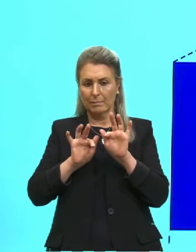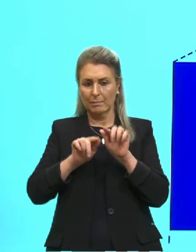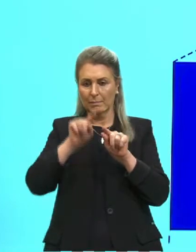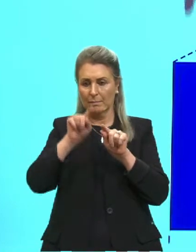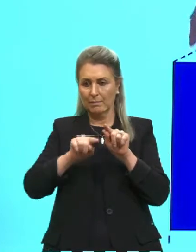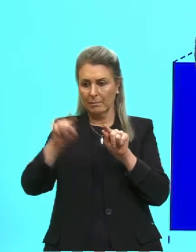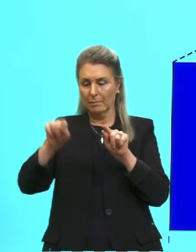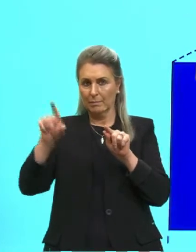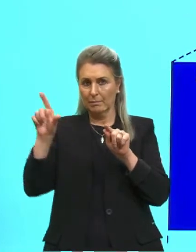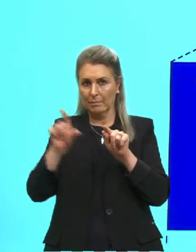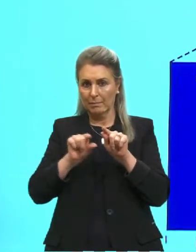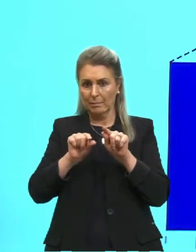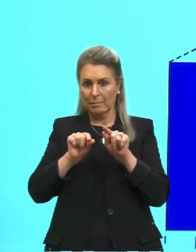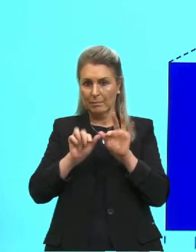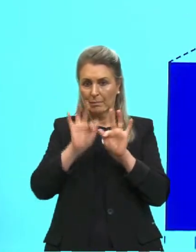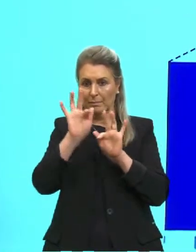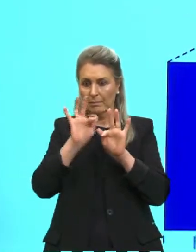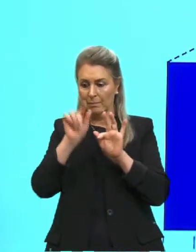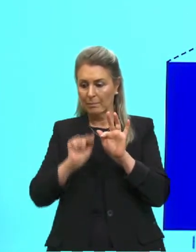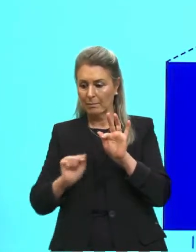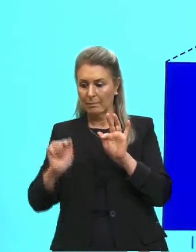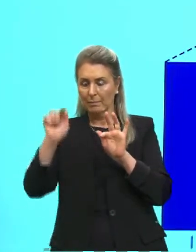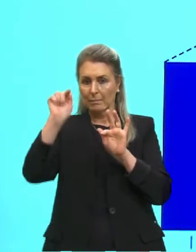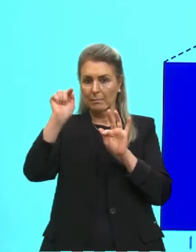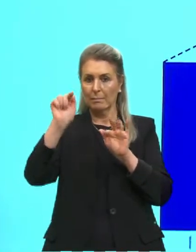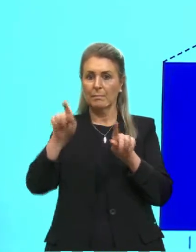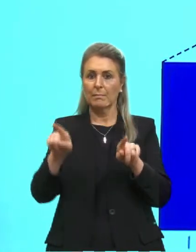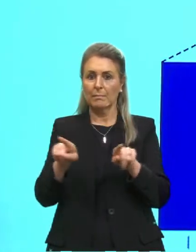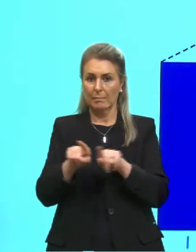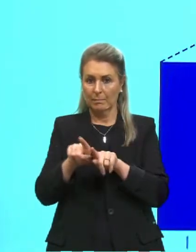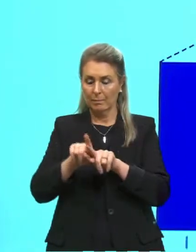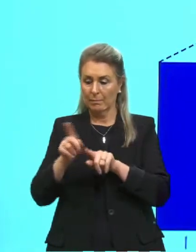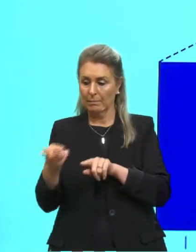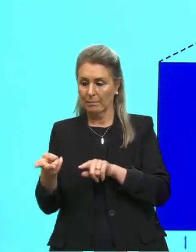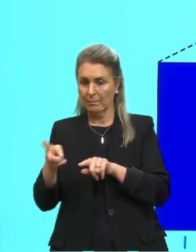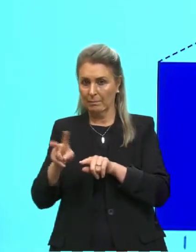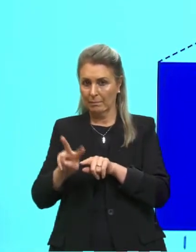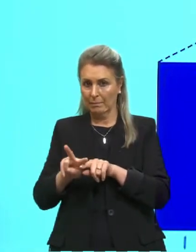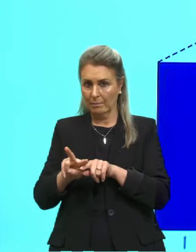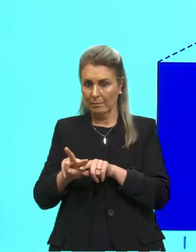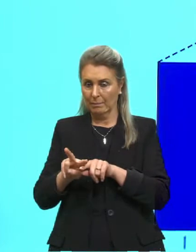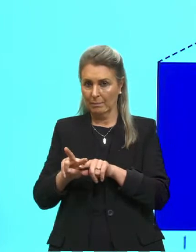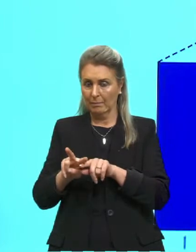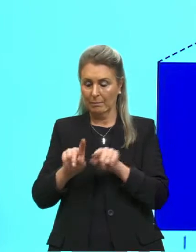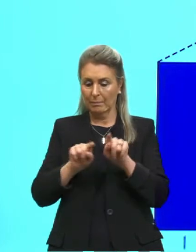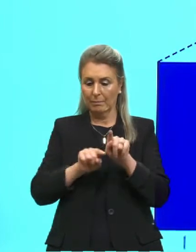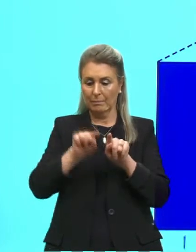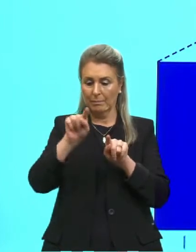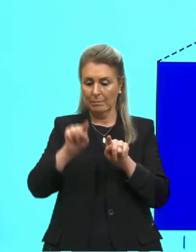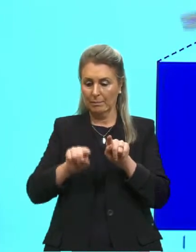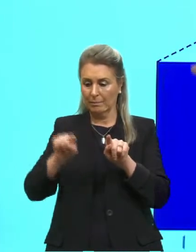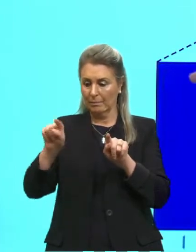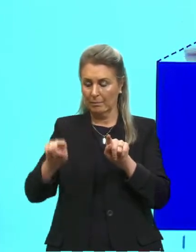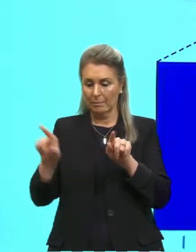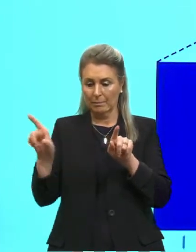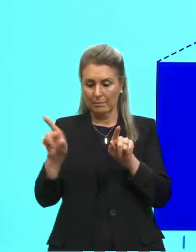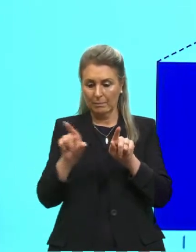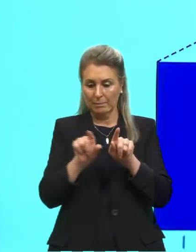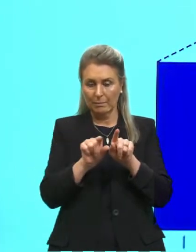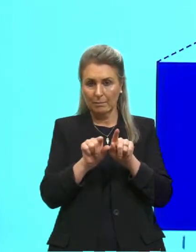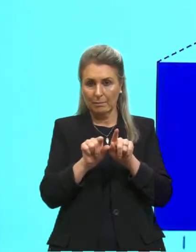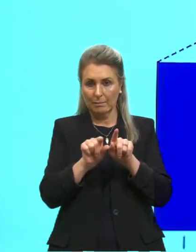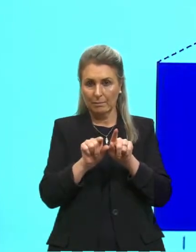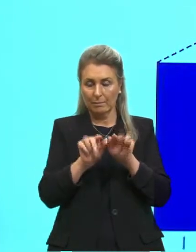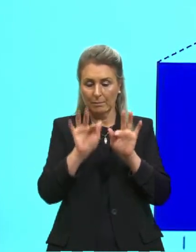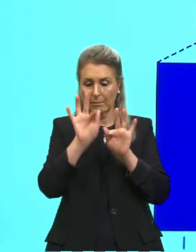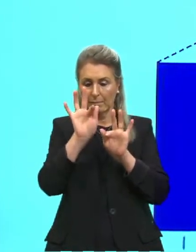pequeno, a frequência é alta? Também. Isso mesmo. Então, o comprimento de onda é pequenininho, a frequência